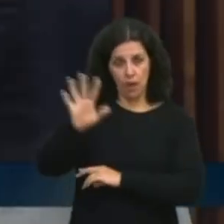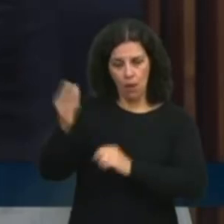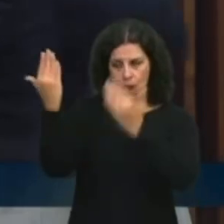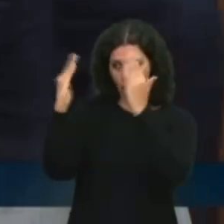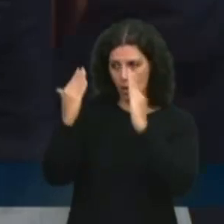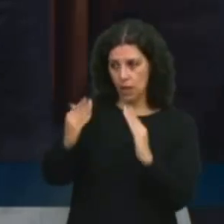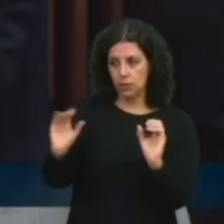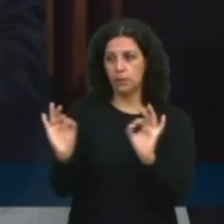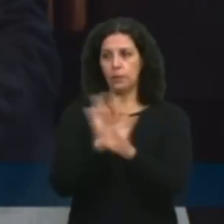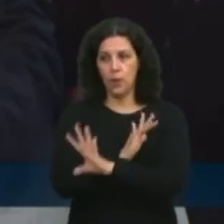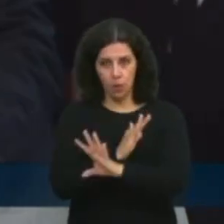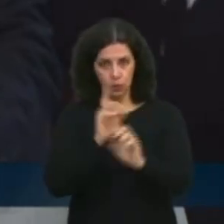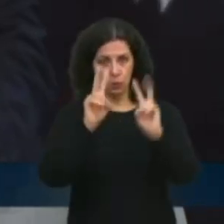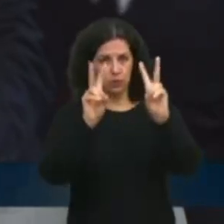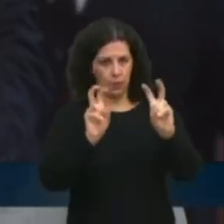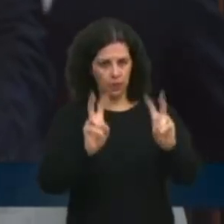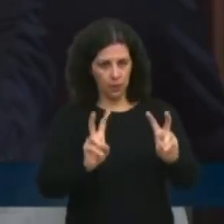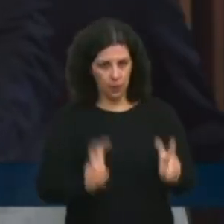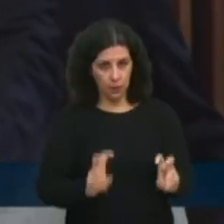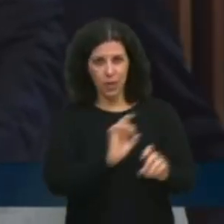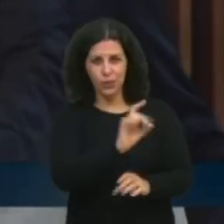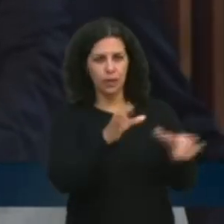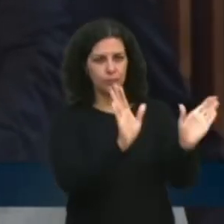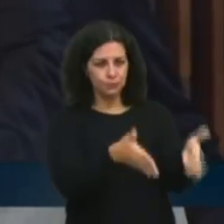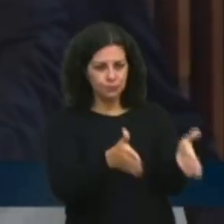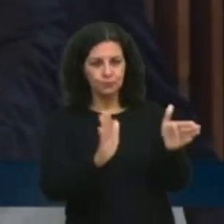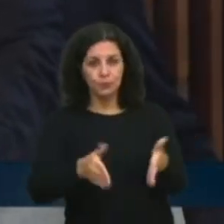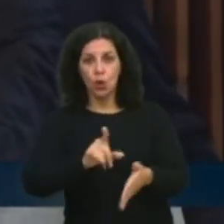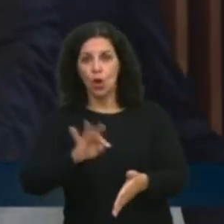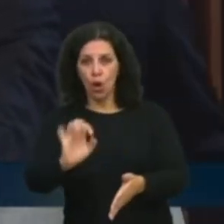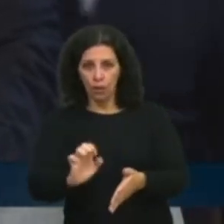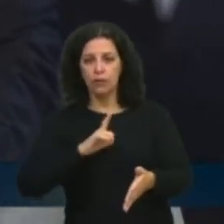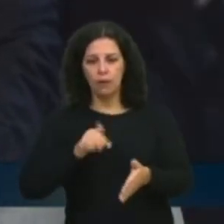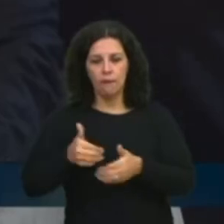análise técnica em relação